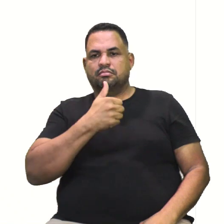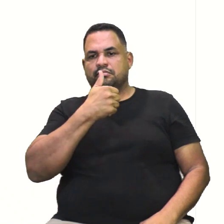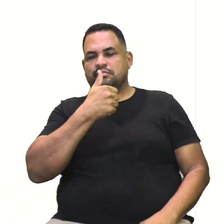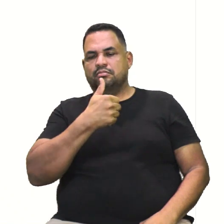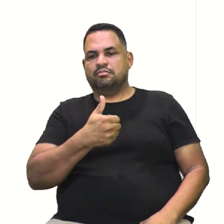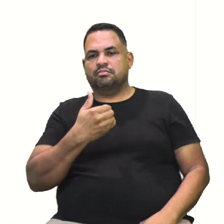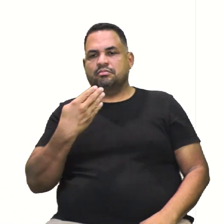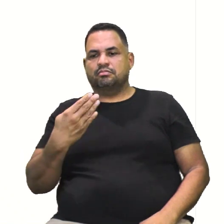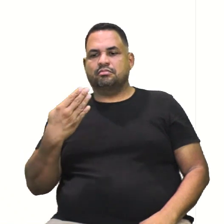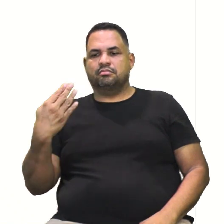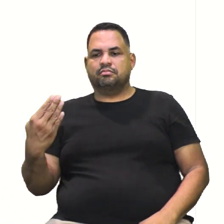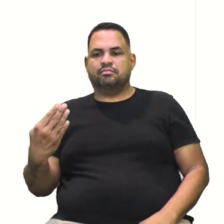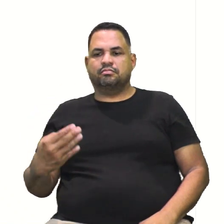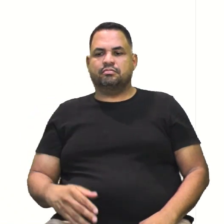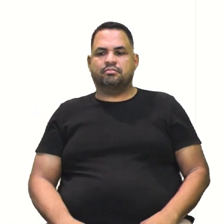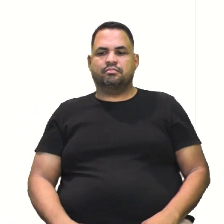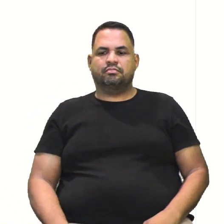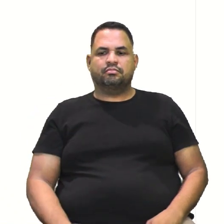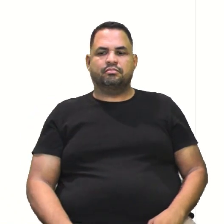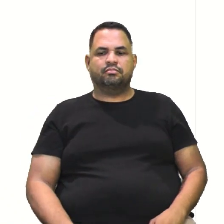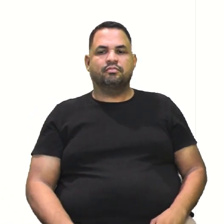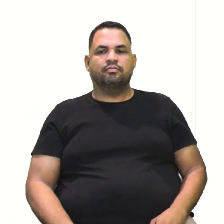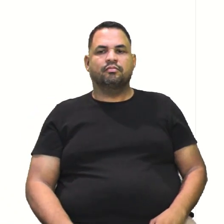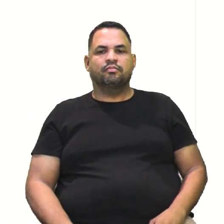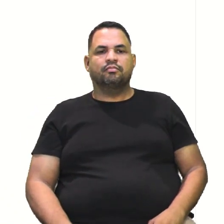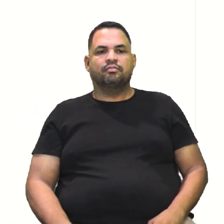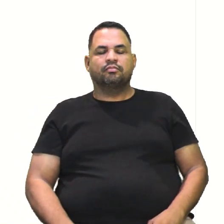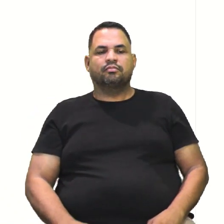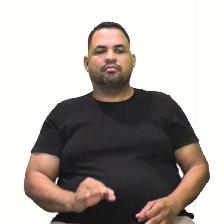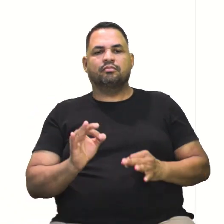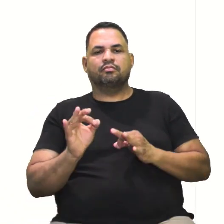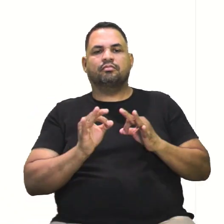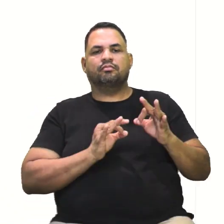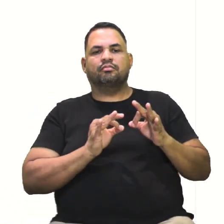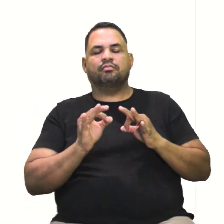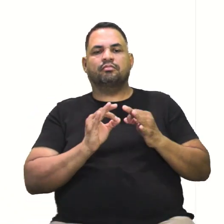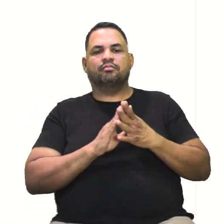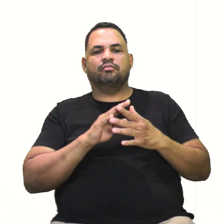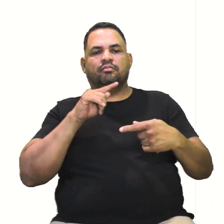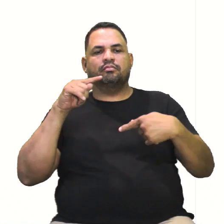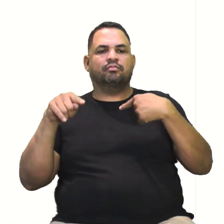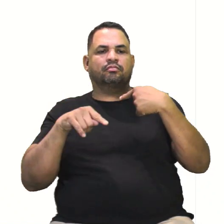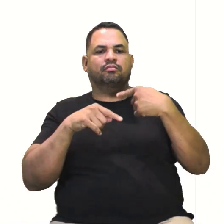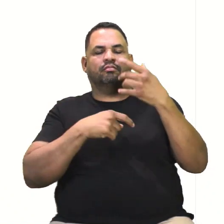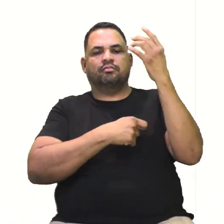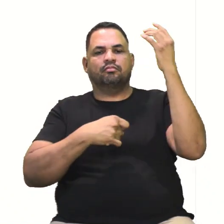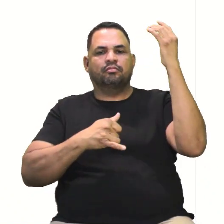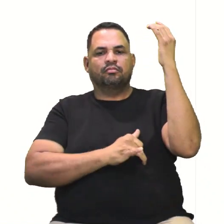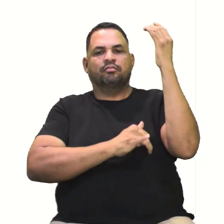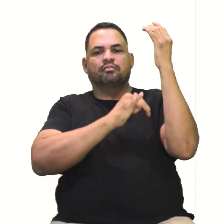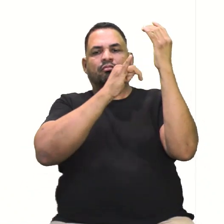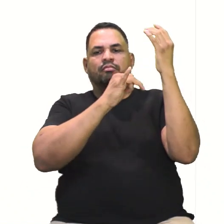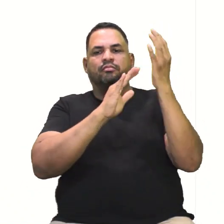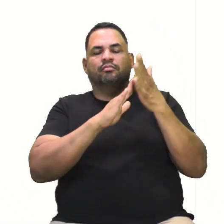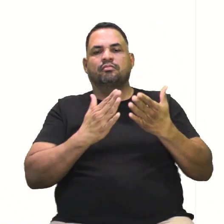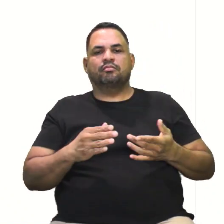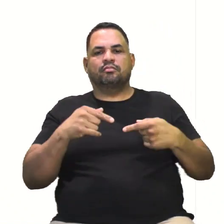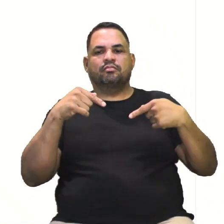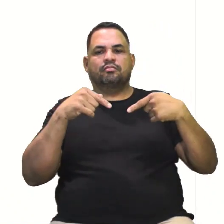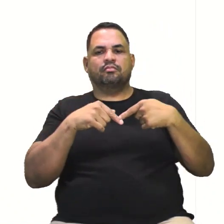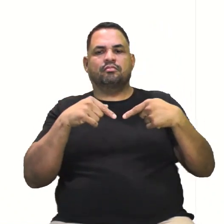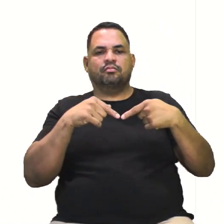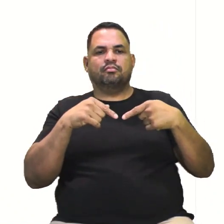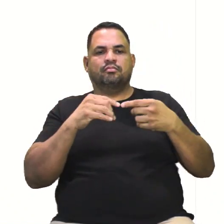igual a 144. As coordenadas dos focos, as coordenadas